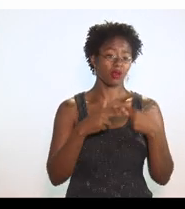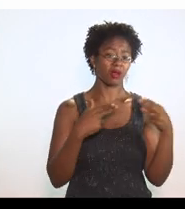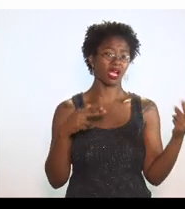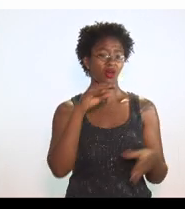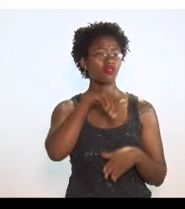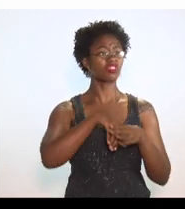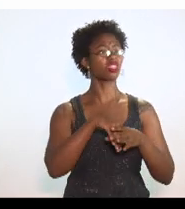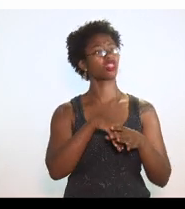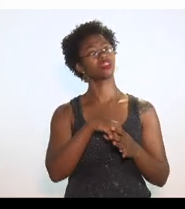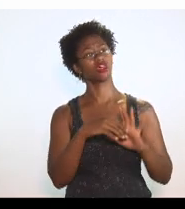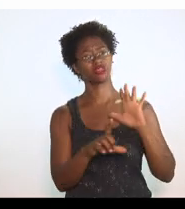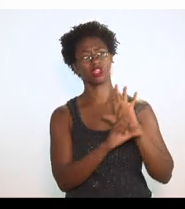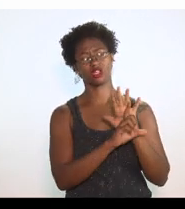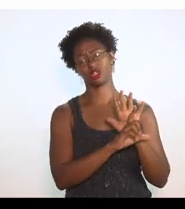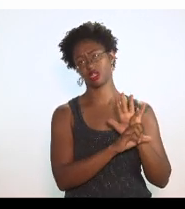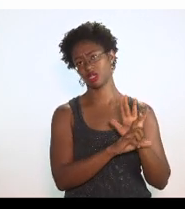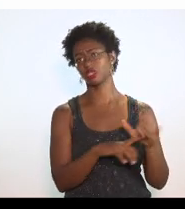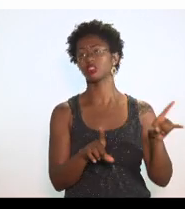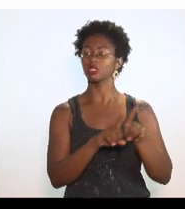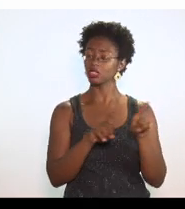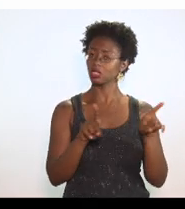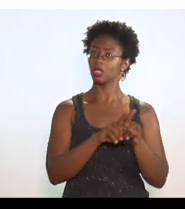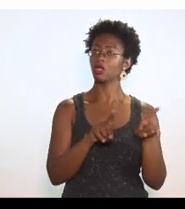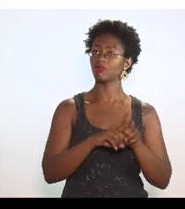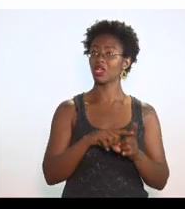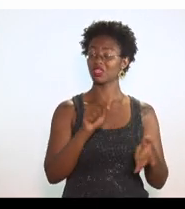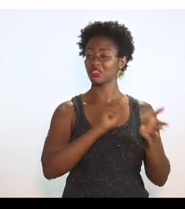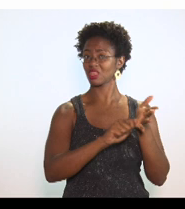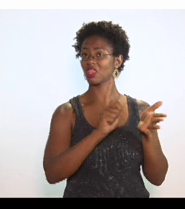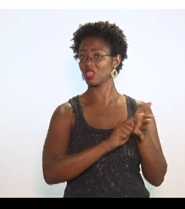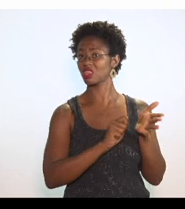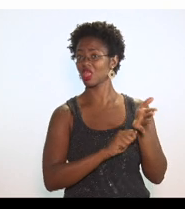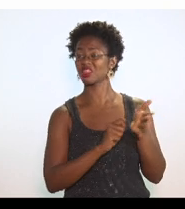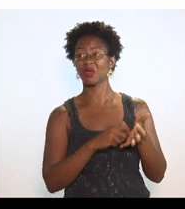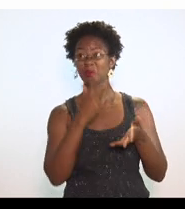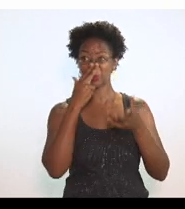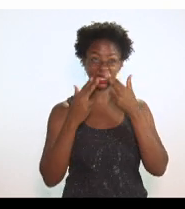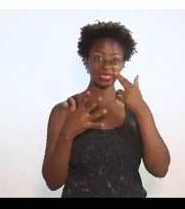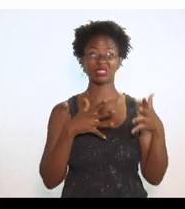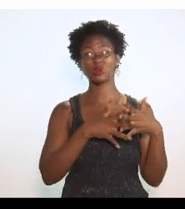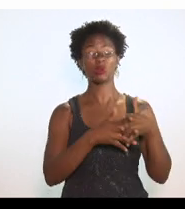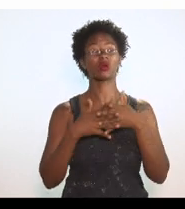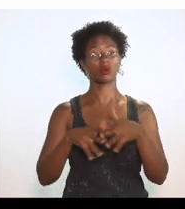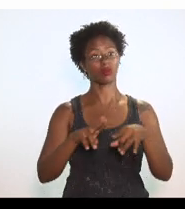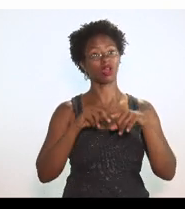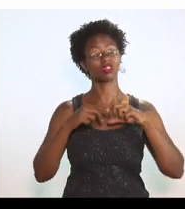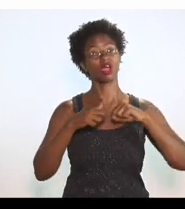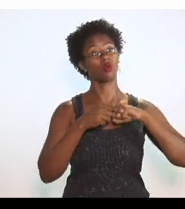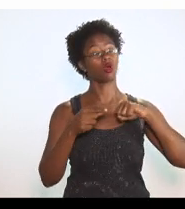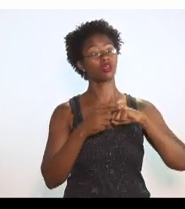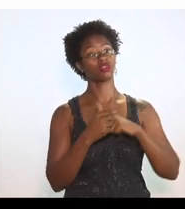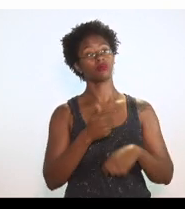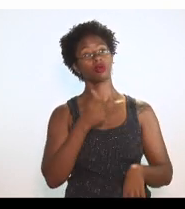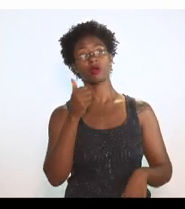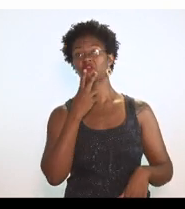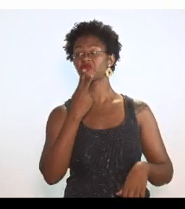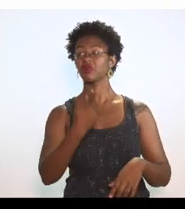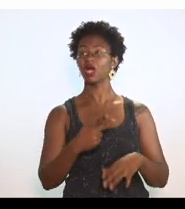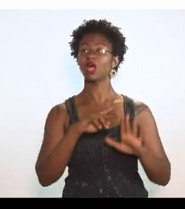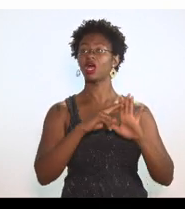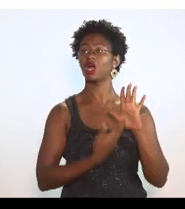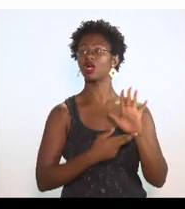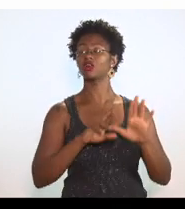lei. E, além disso, da forma que está a redação, ela é inóqua, porque o cárbito do artigo primeiro trata do regime diferenciado da